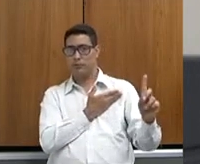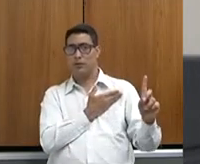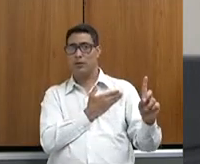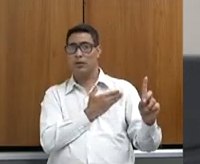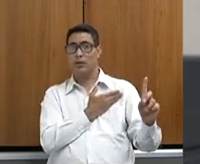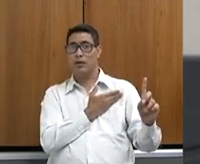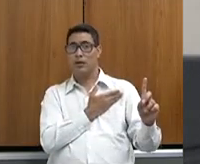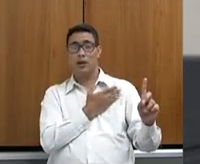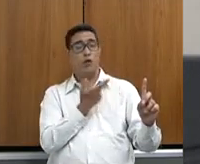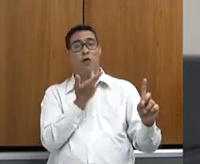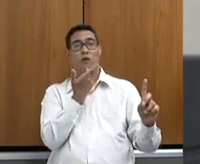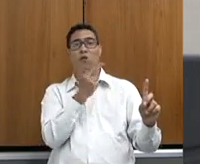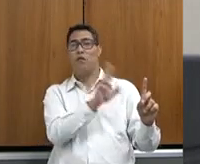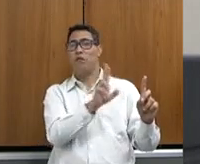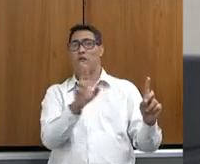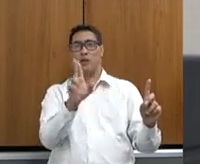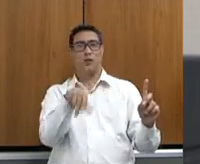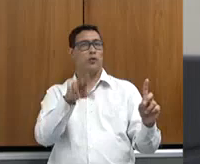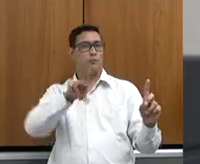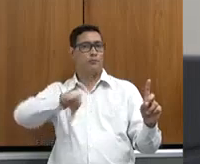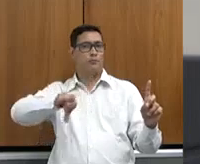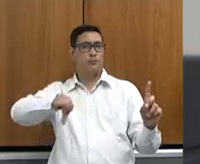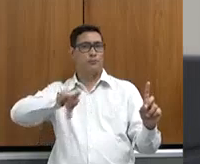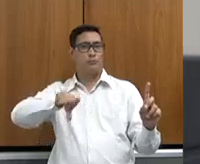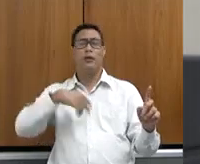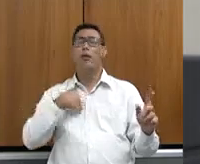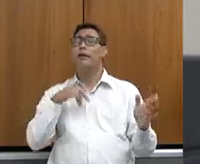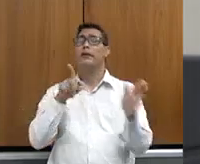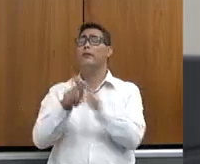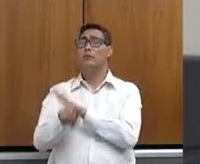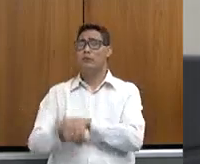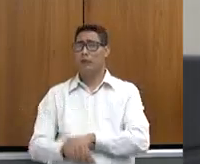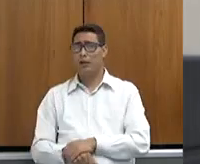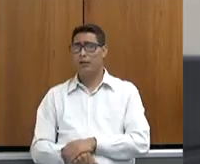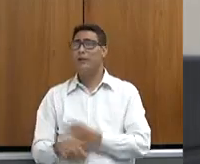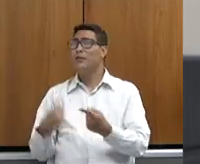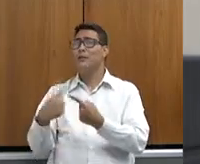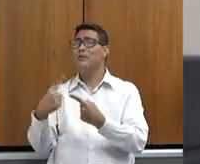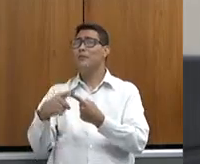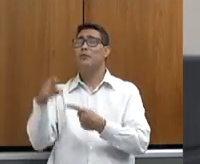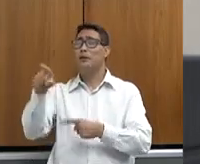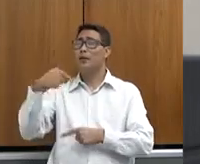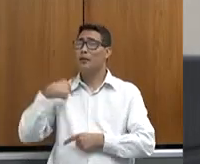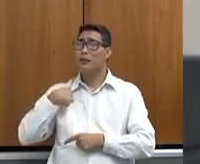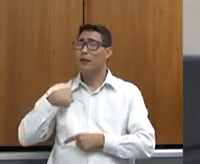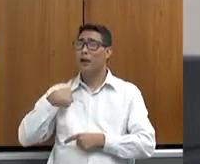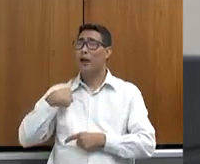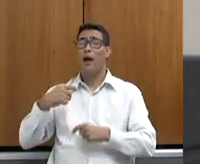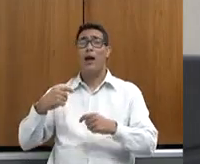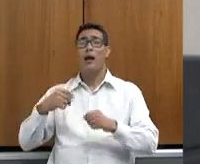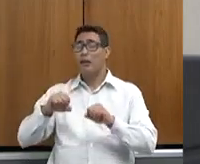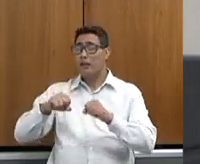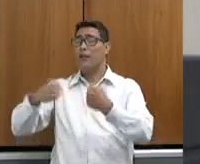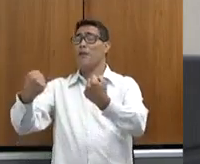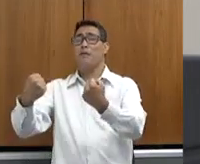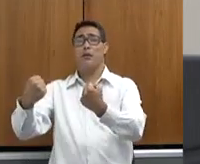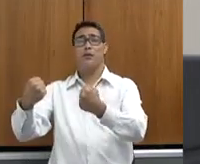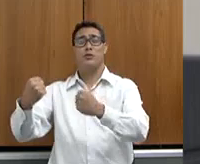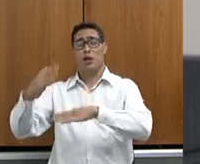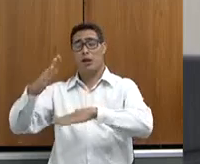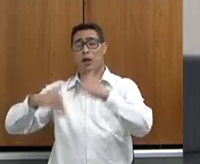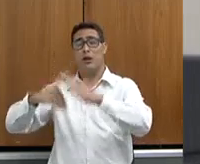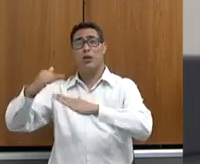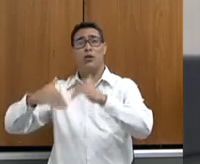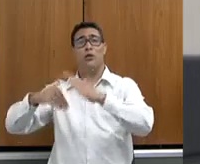eximir o nome, perguntei por que ele nunca tinha feito um discurso em defesa do produto rural, por que ele nunca tinha